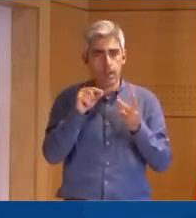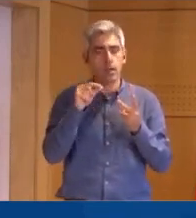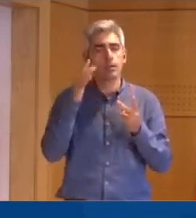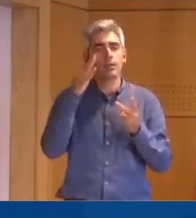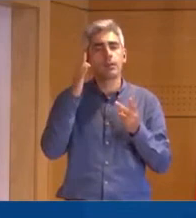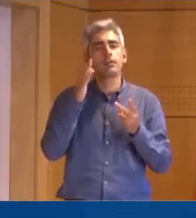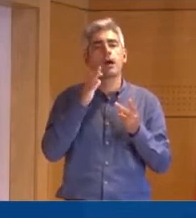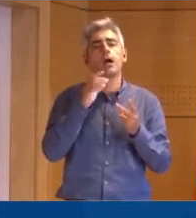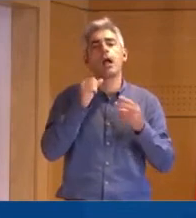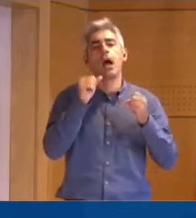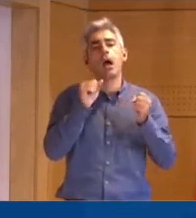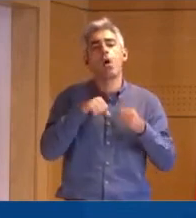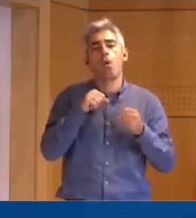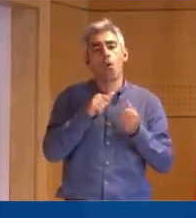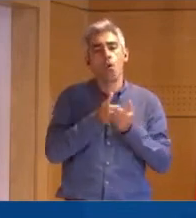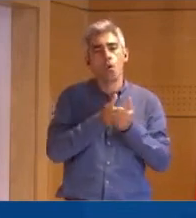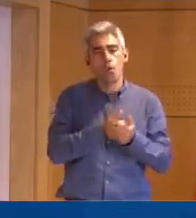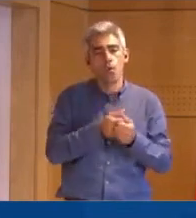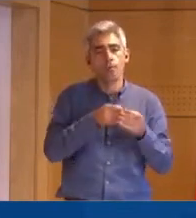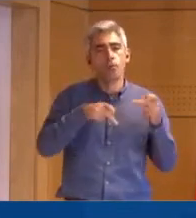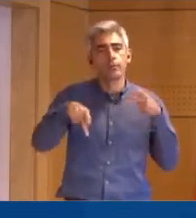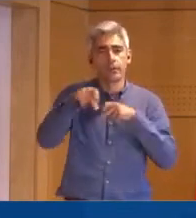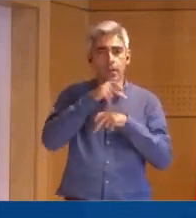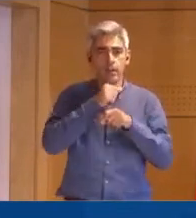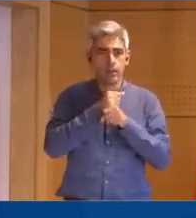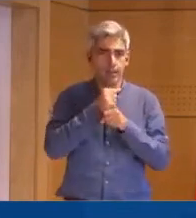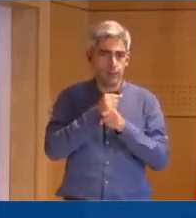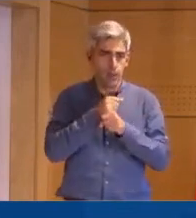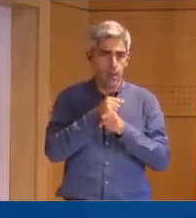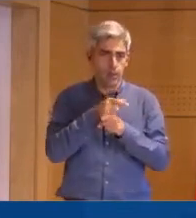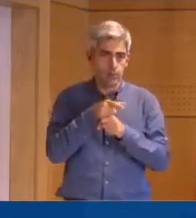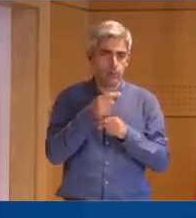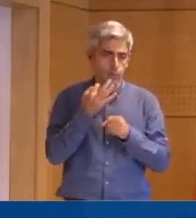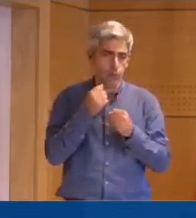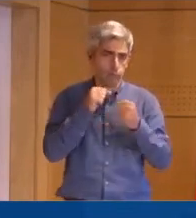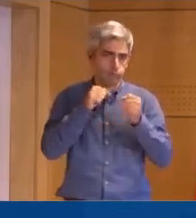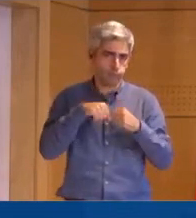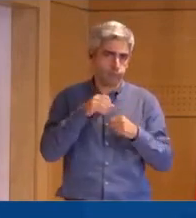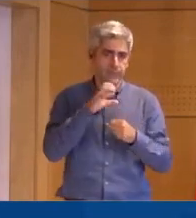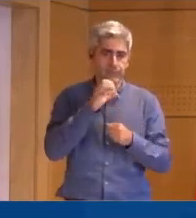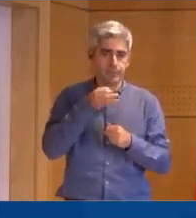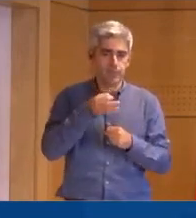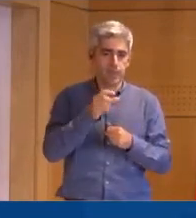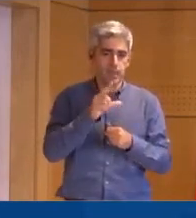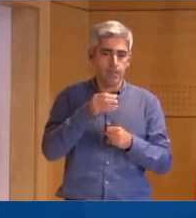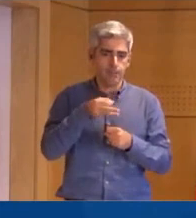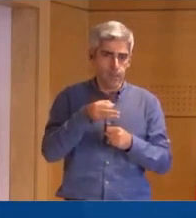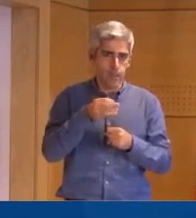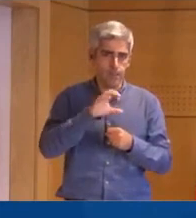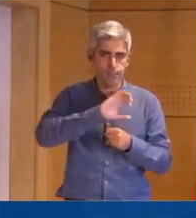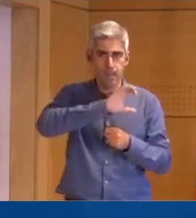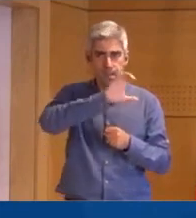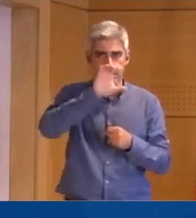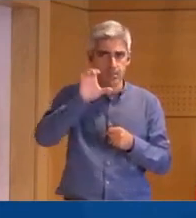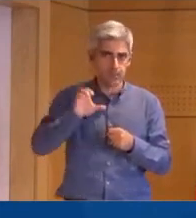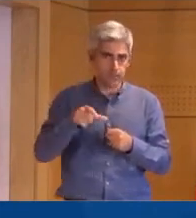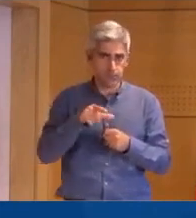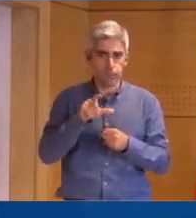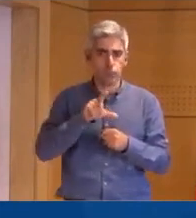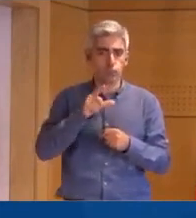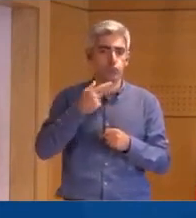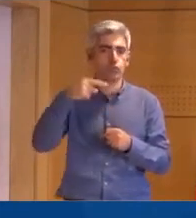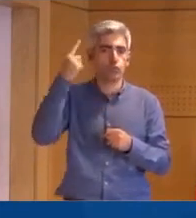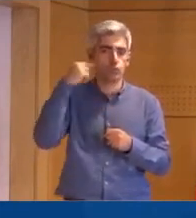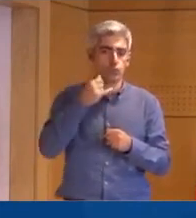implementar o acordo de mobilidade laboral firmado com a Cplp, com os países da Cplp, em